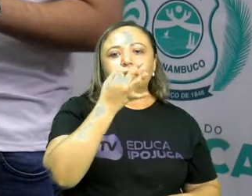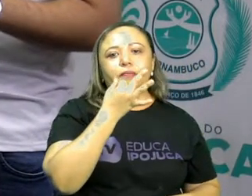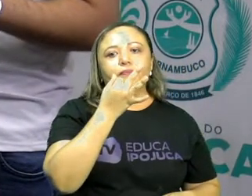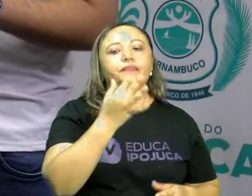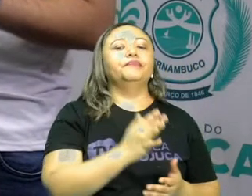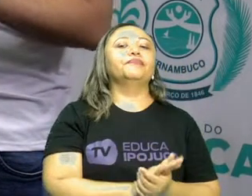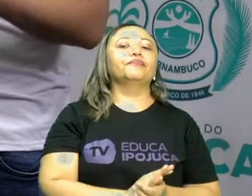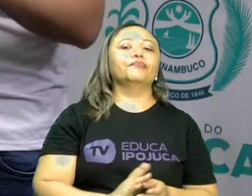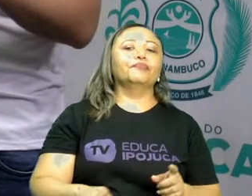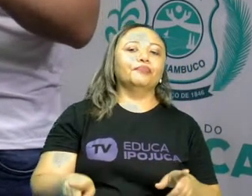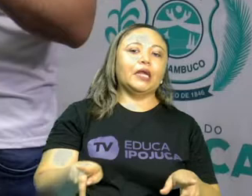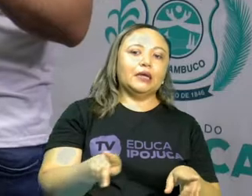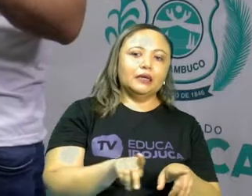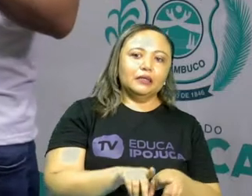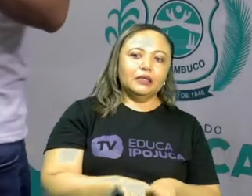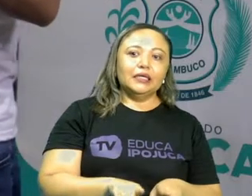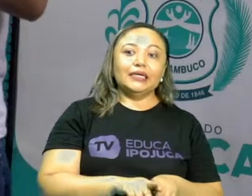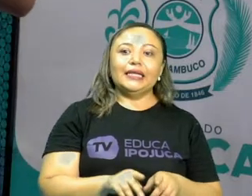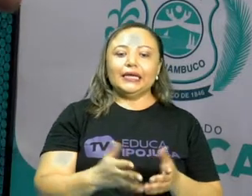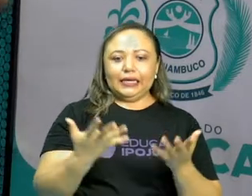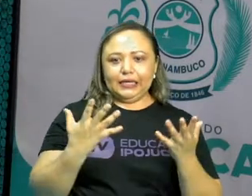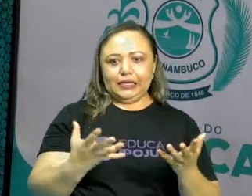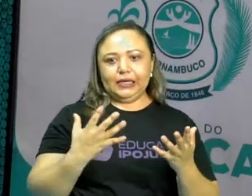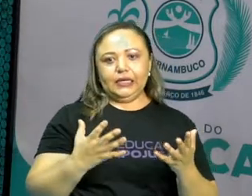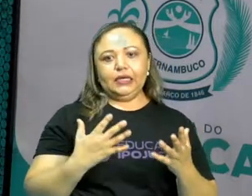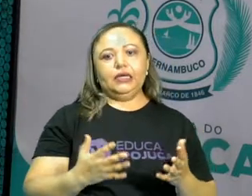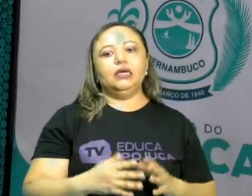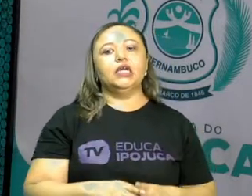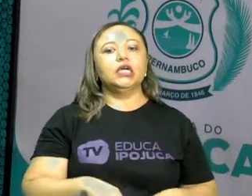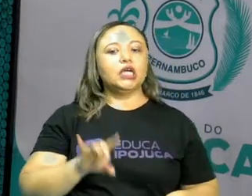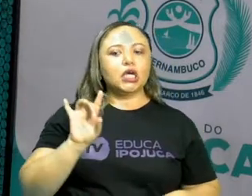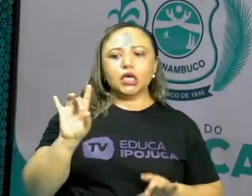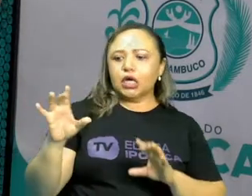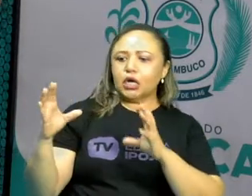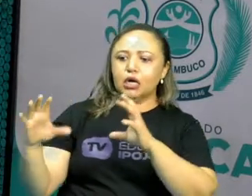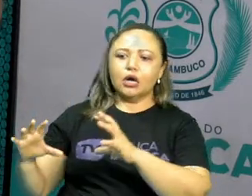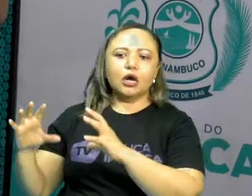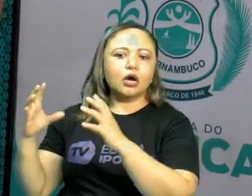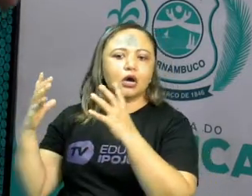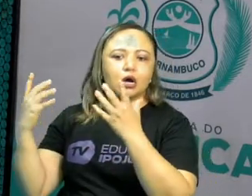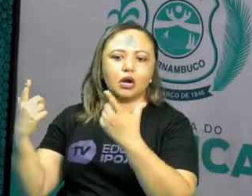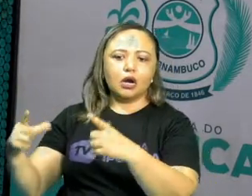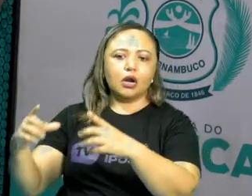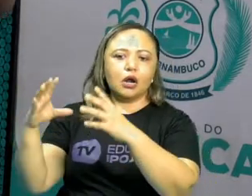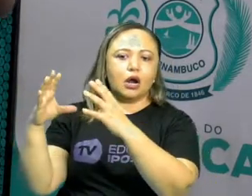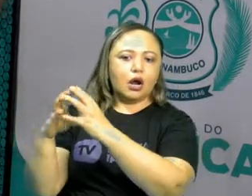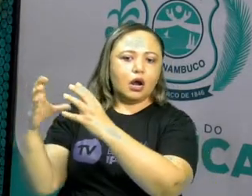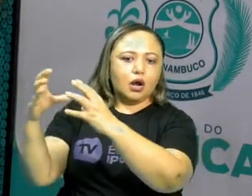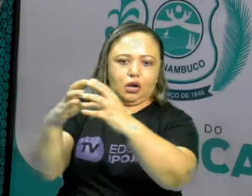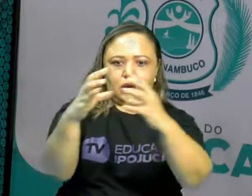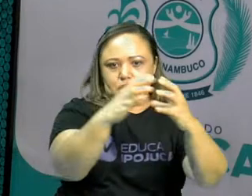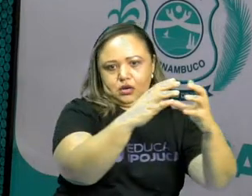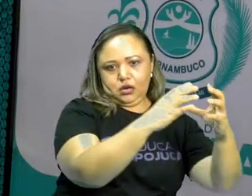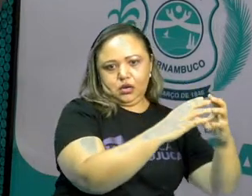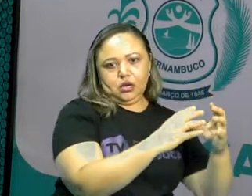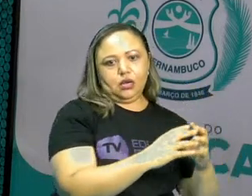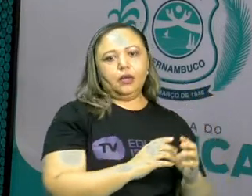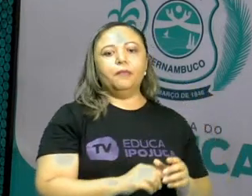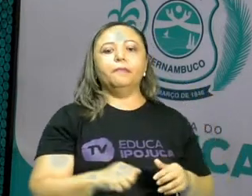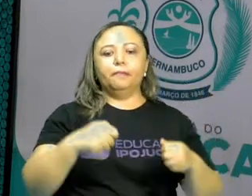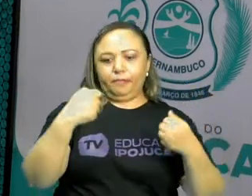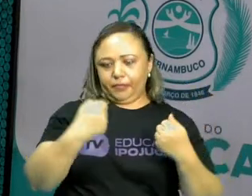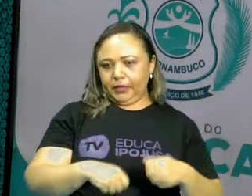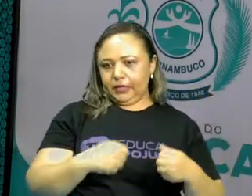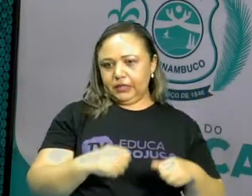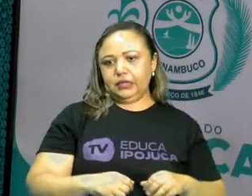favoráveis ao processo de independência das colônias. Tá certo? Então, os ideais iluministas, eles vão ser